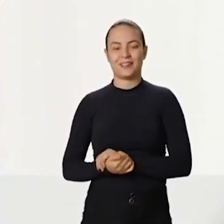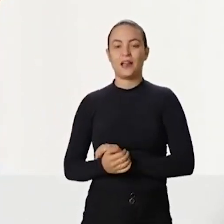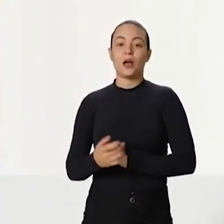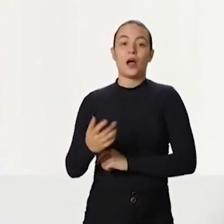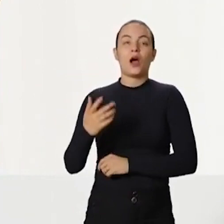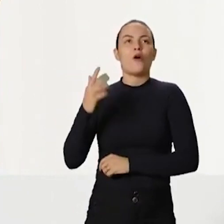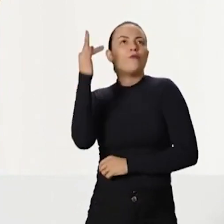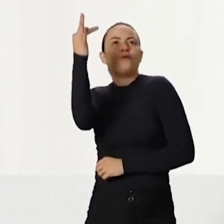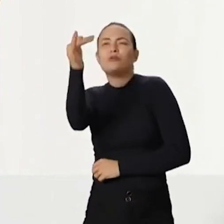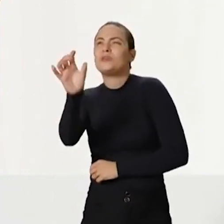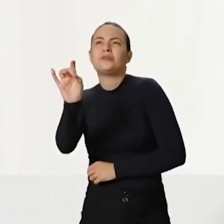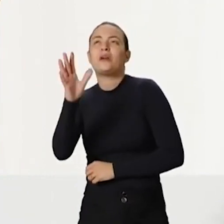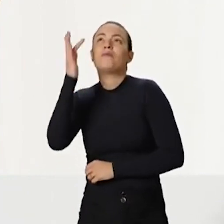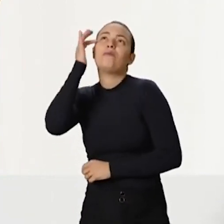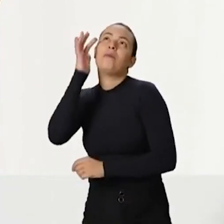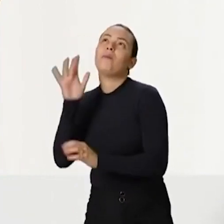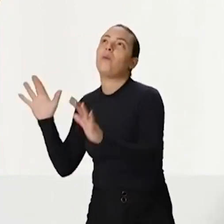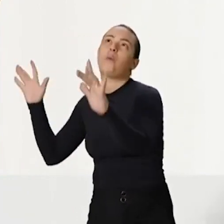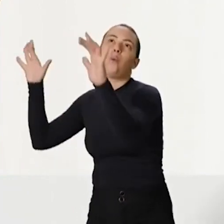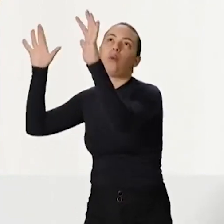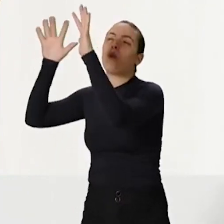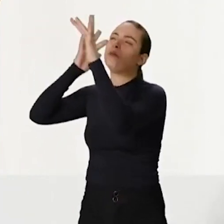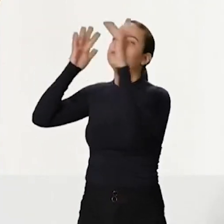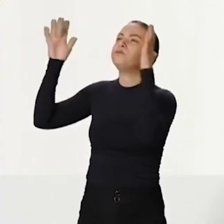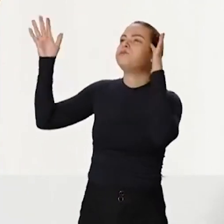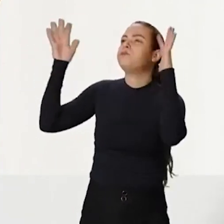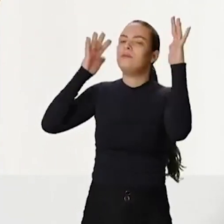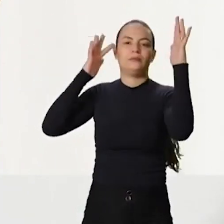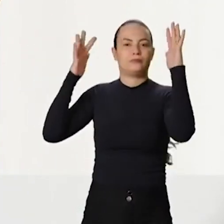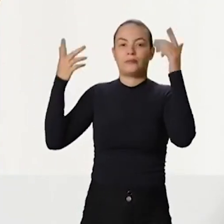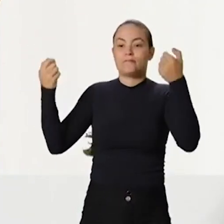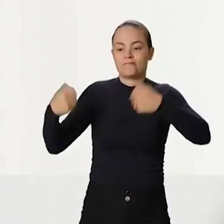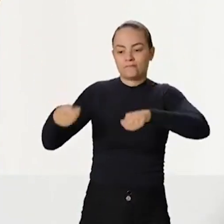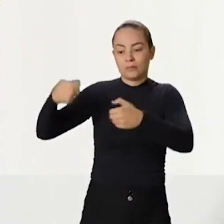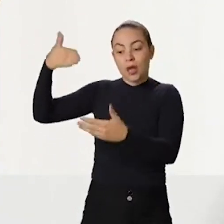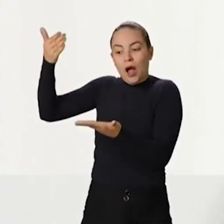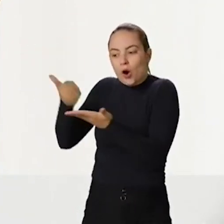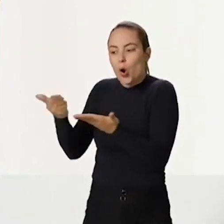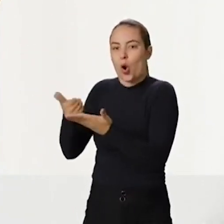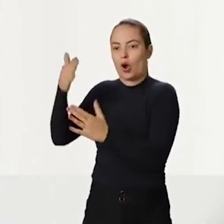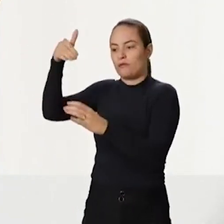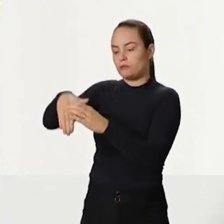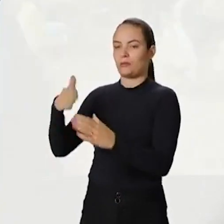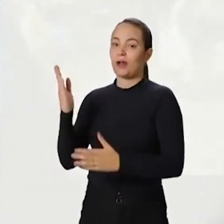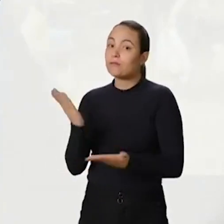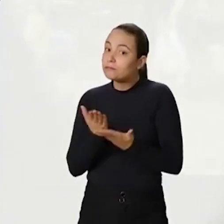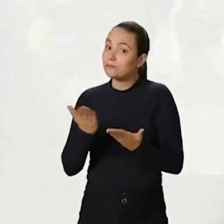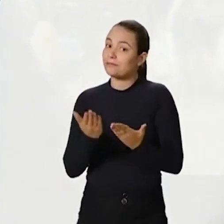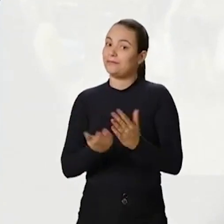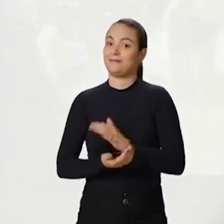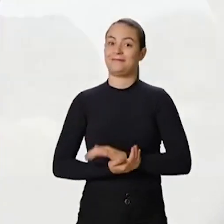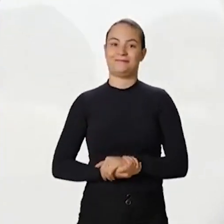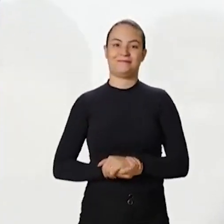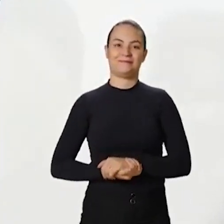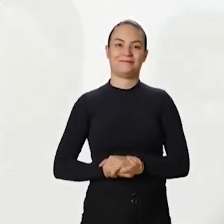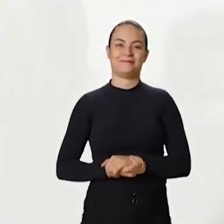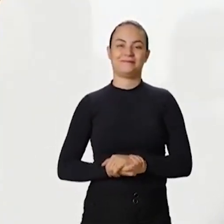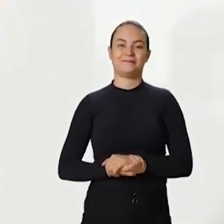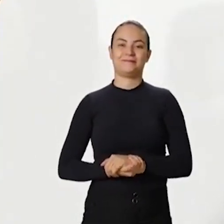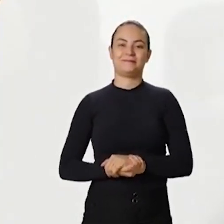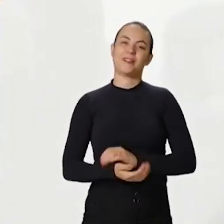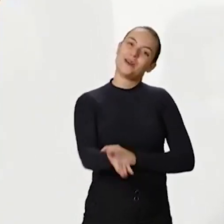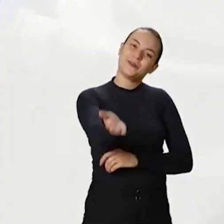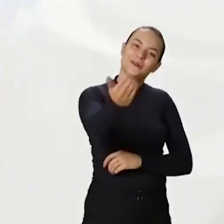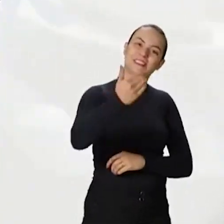frente, não pode ser no campo dos sonhos. Precisa ser agora, precisa ser para já. Vem